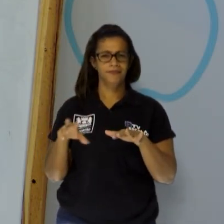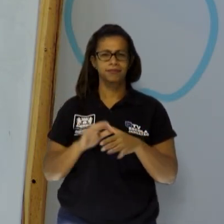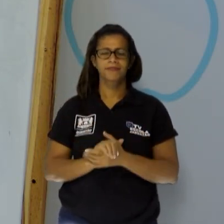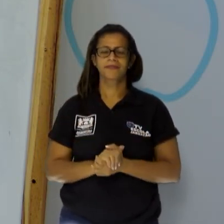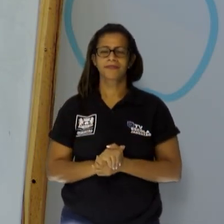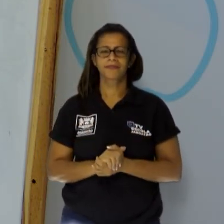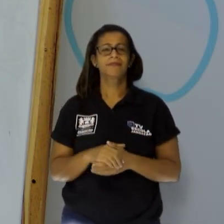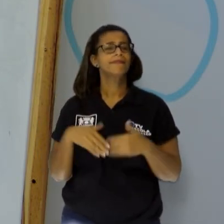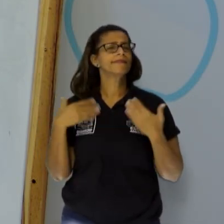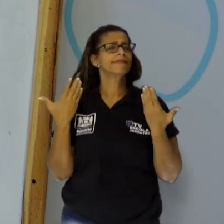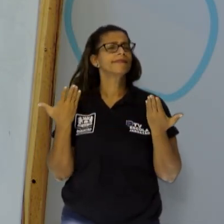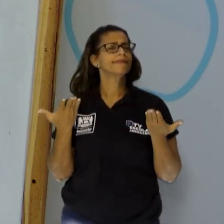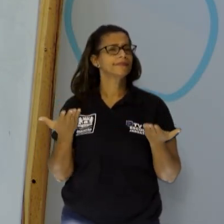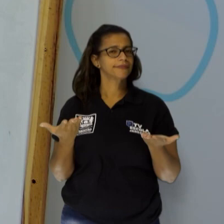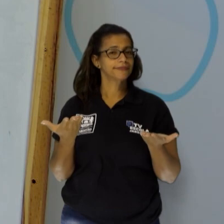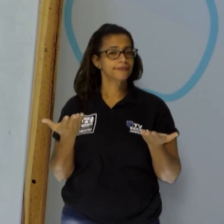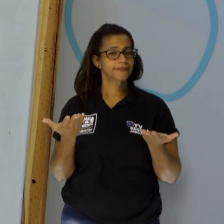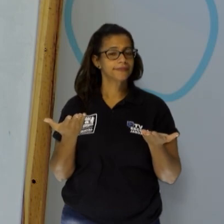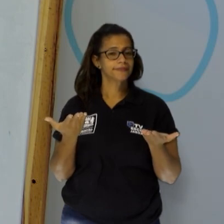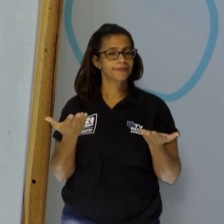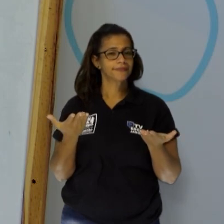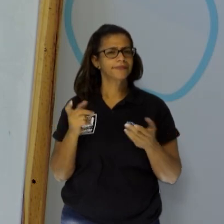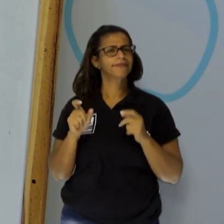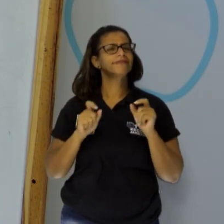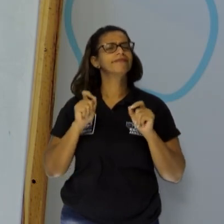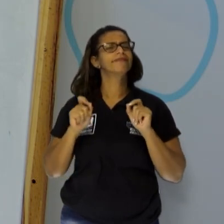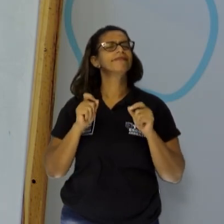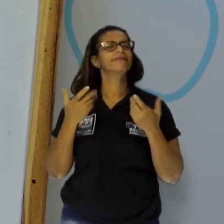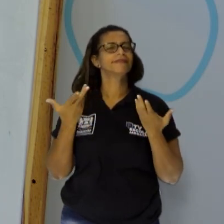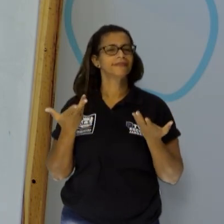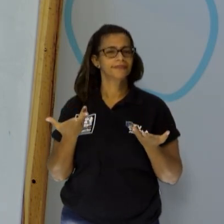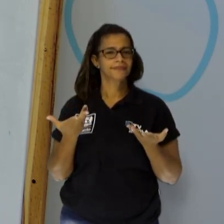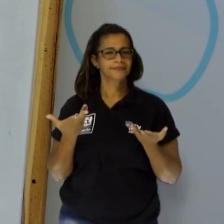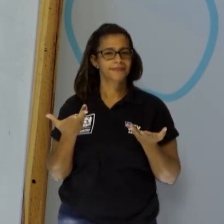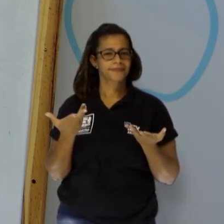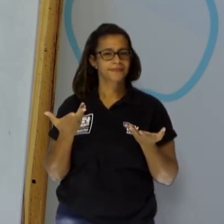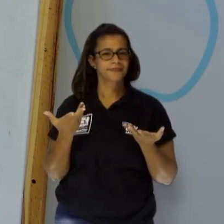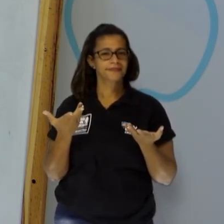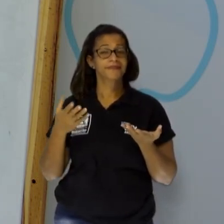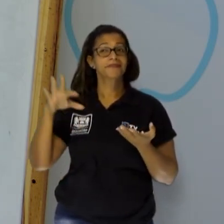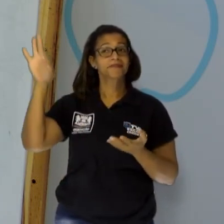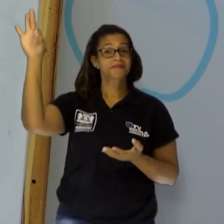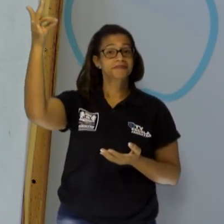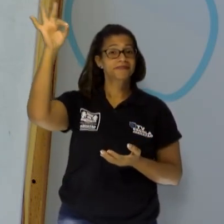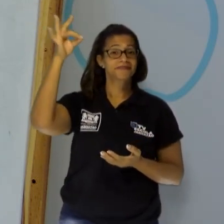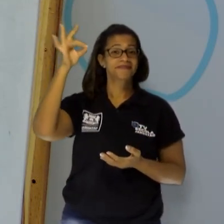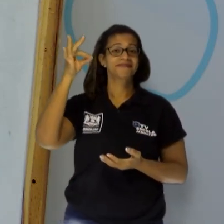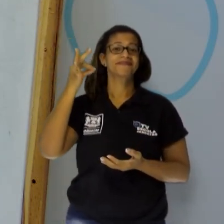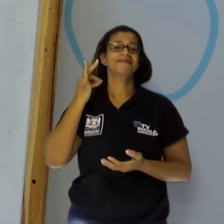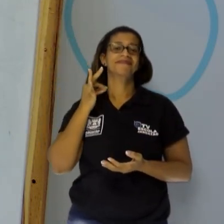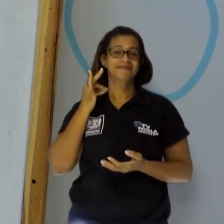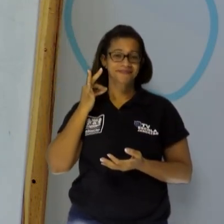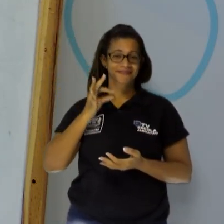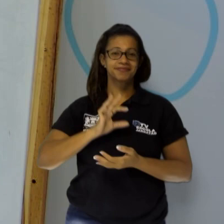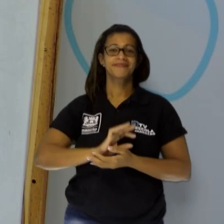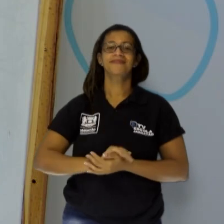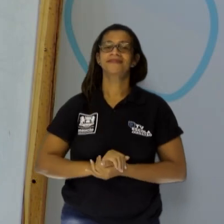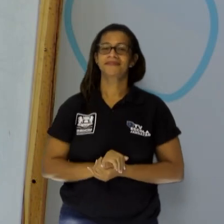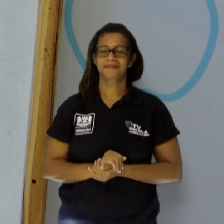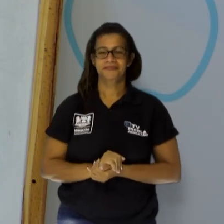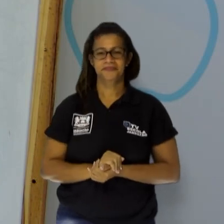zum, zum, zum, zum. Quem é ela? As abelhas! Vamos lá.